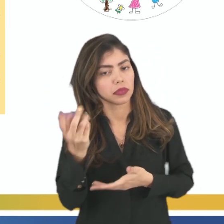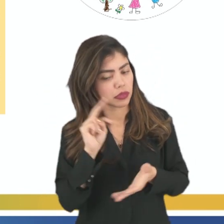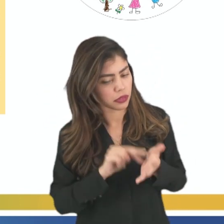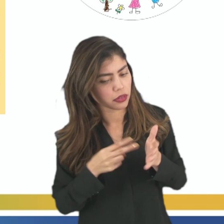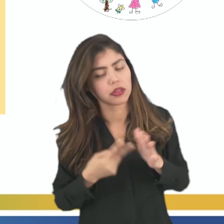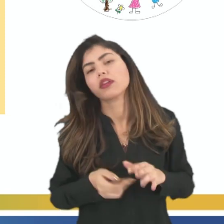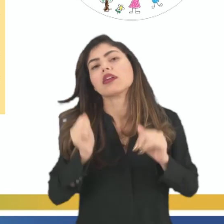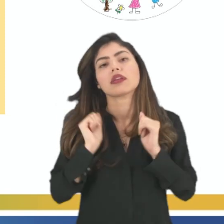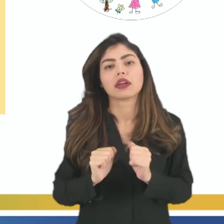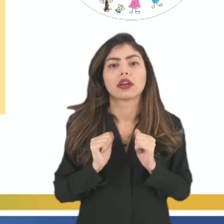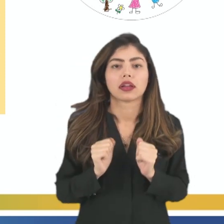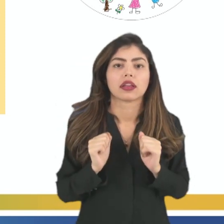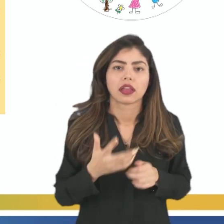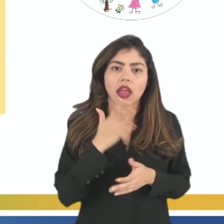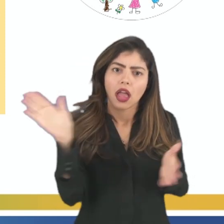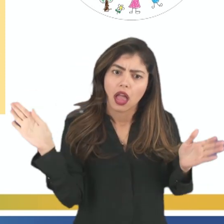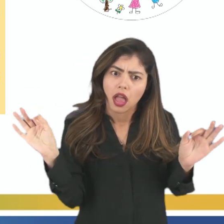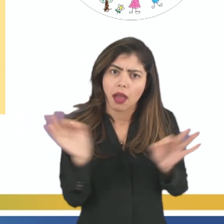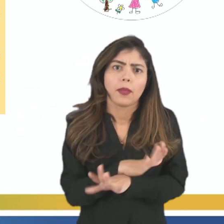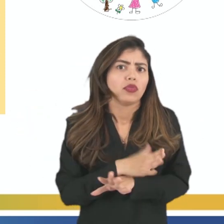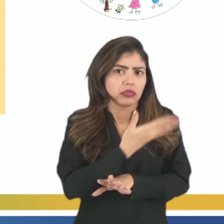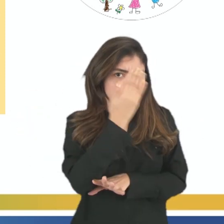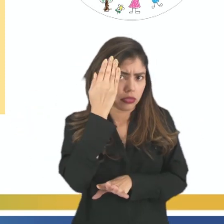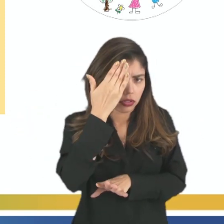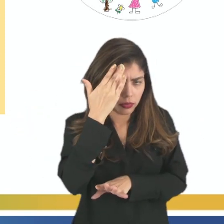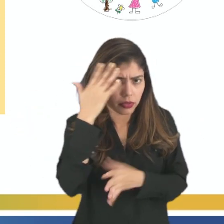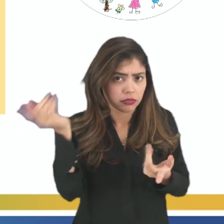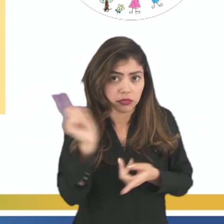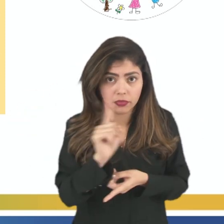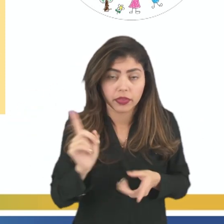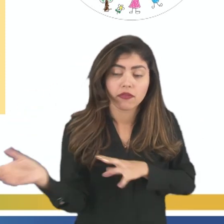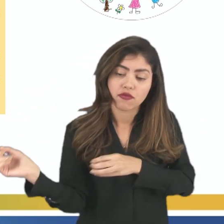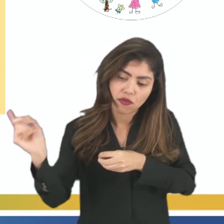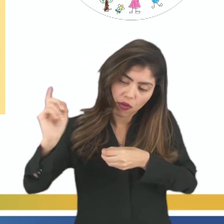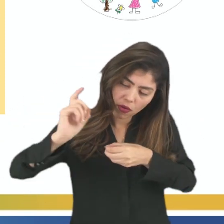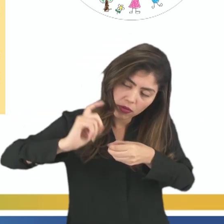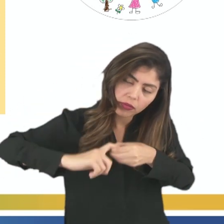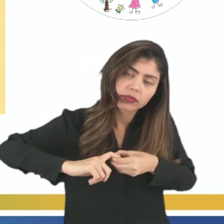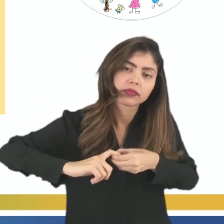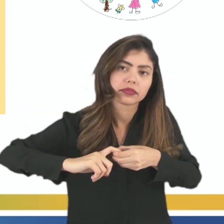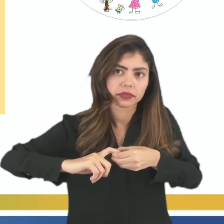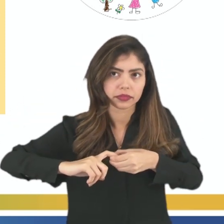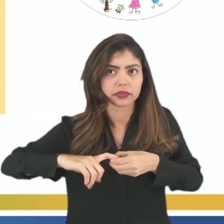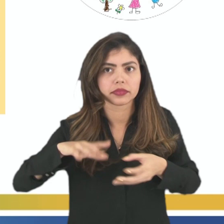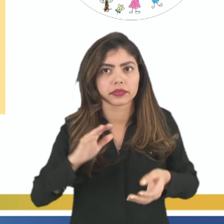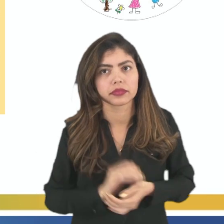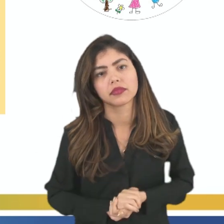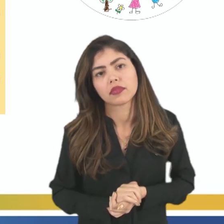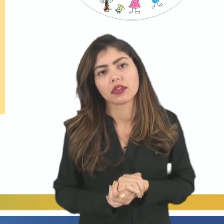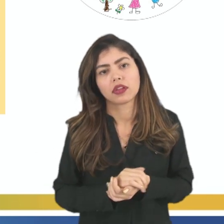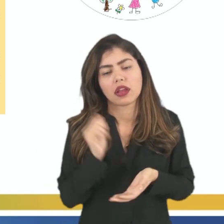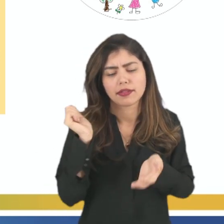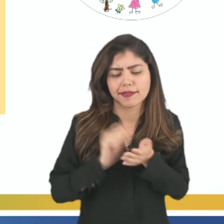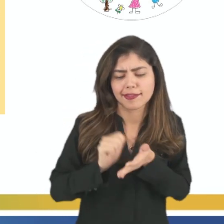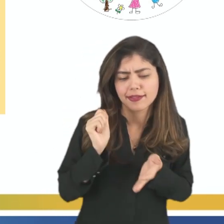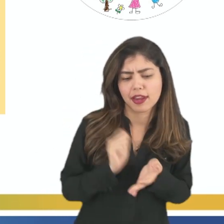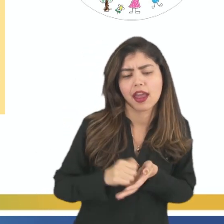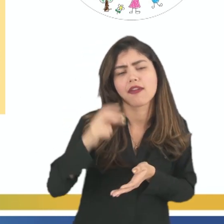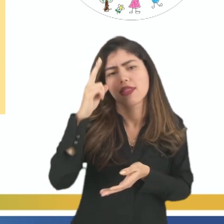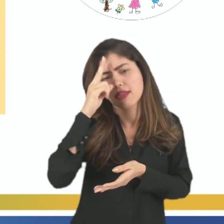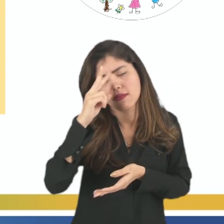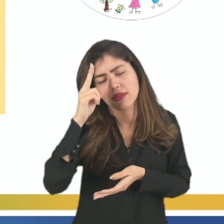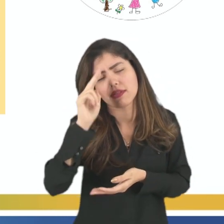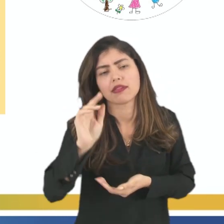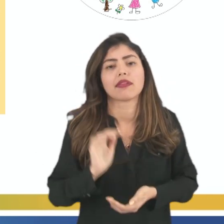significa que eles foram apagados da memória. Então, você revisita essa memória e retoma aí essa lembrança e aí você